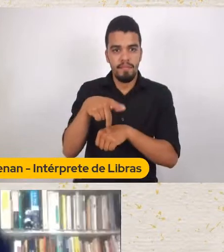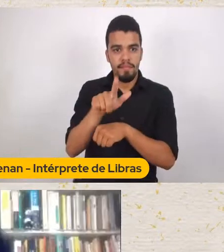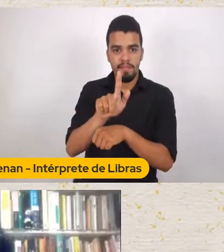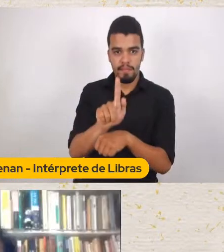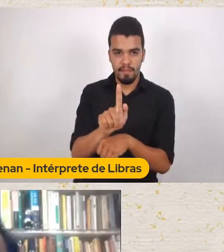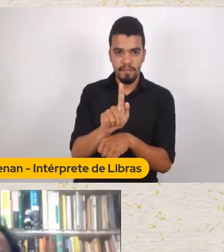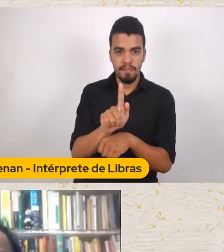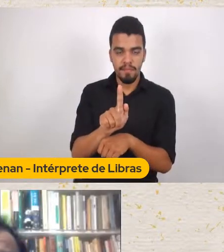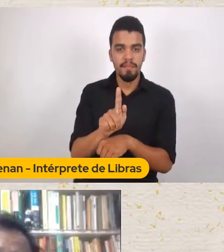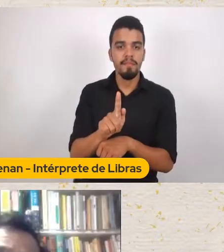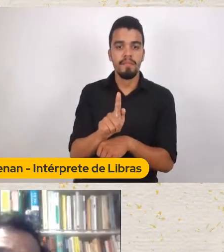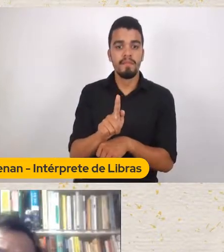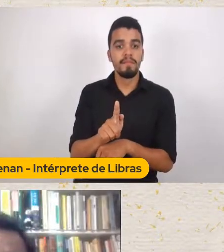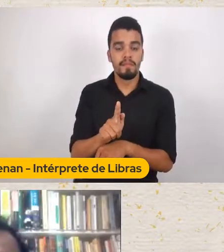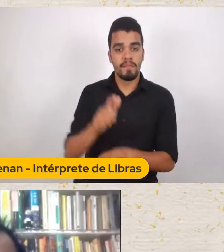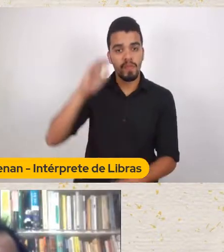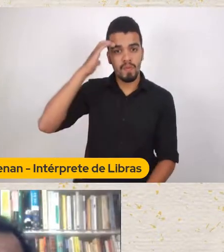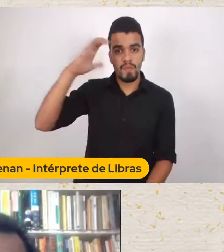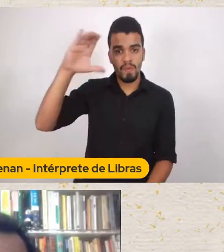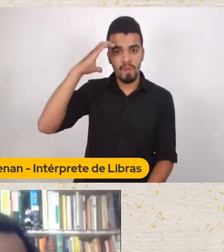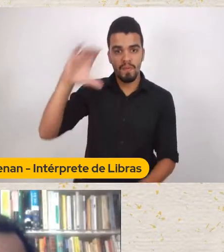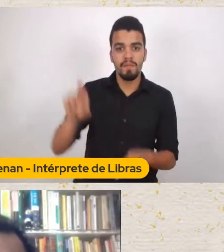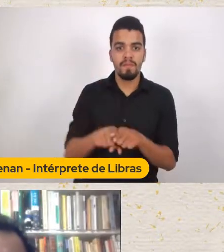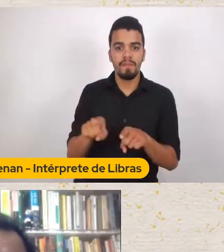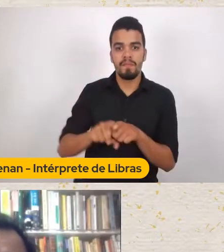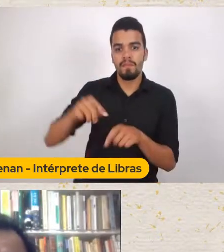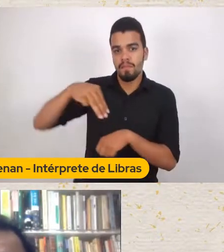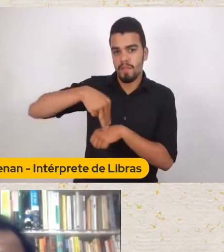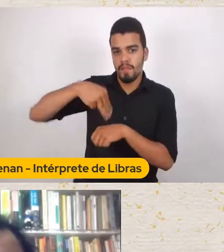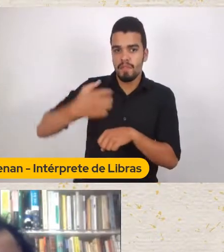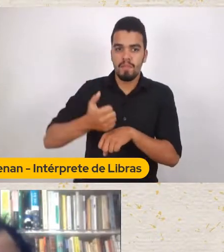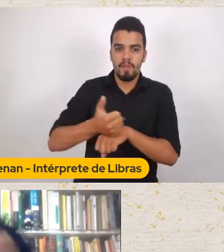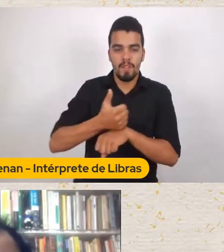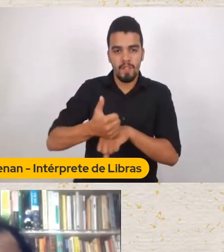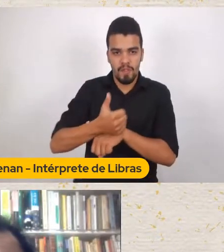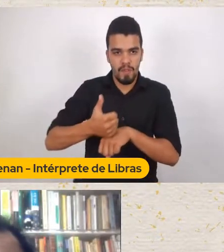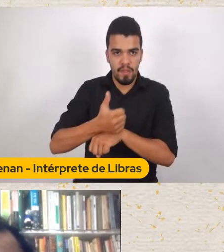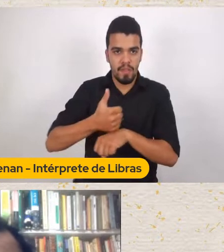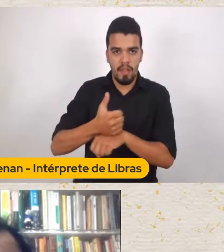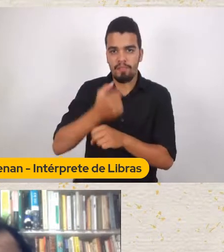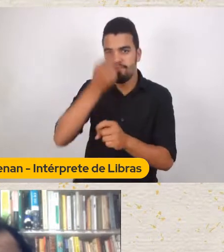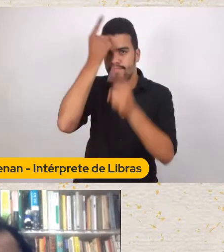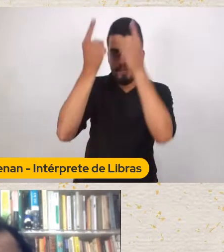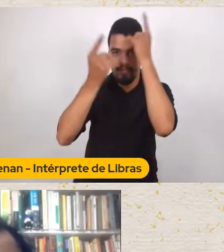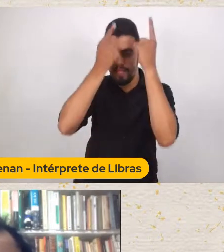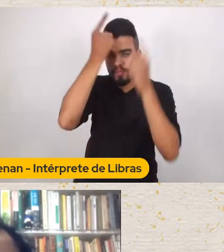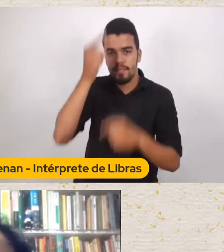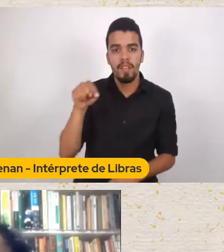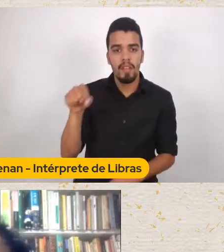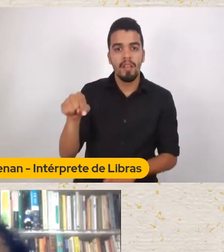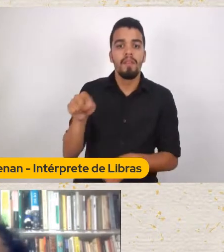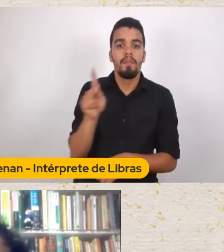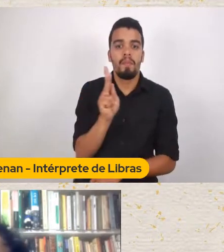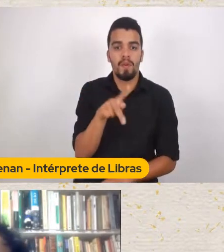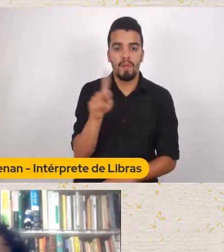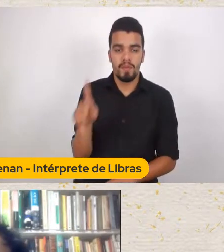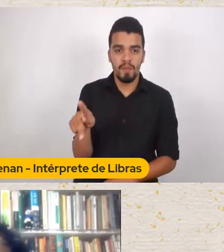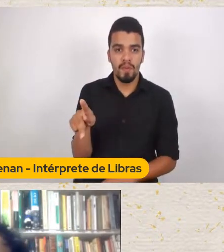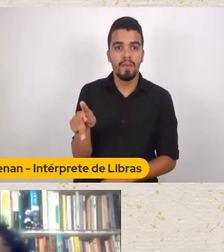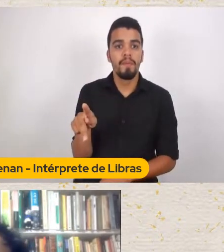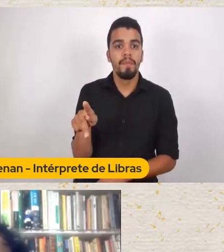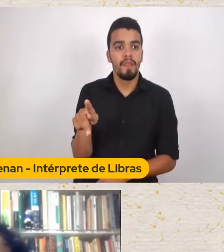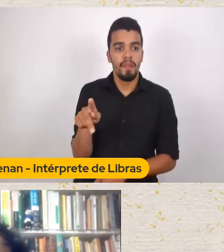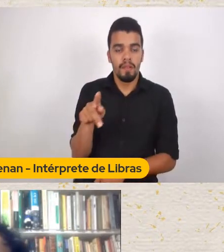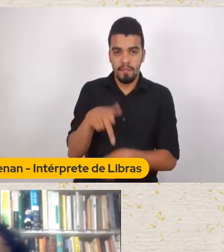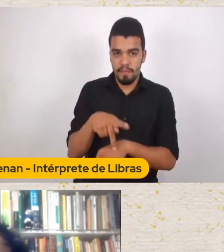manifestações culturais E no mestrado profissional em indústria criativa É professor visitante do programa de pós-graduação em línguas e